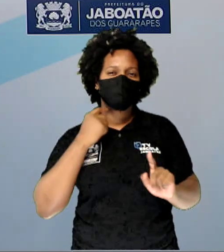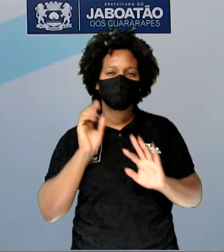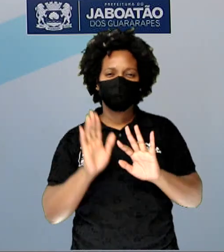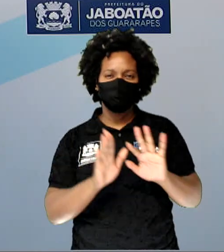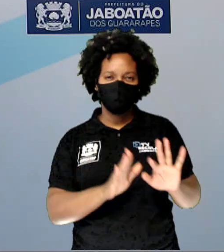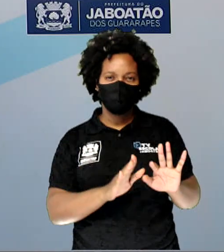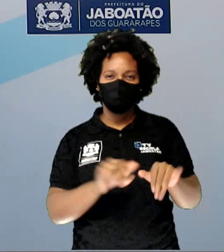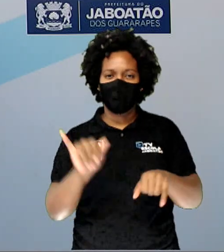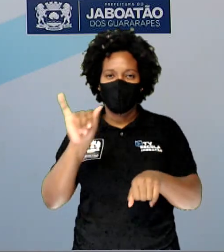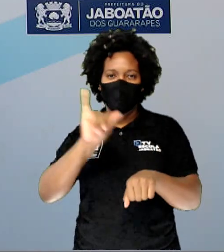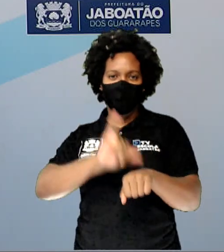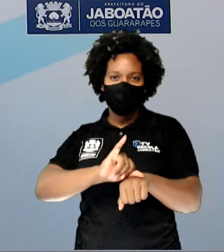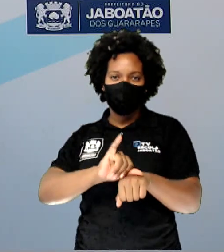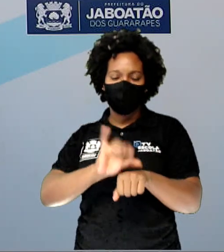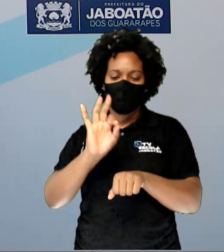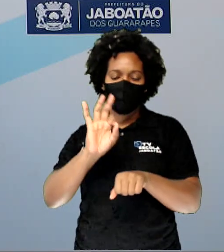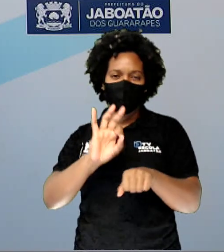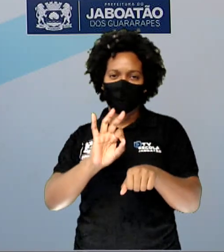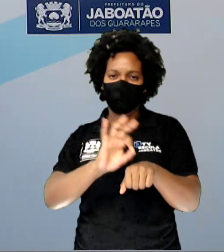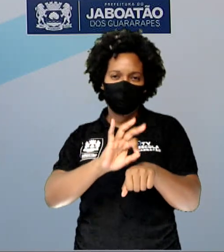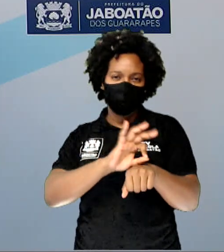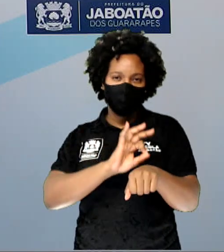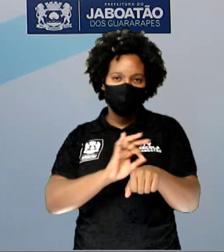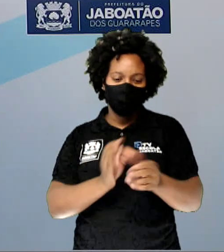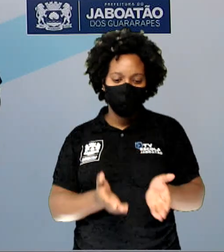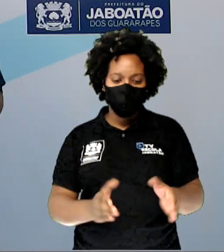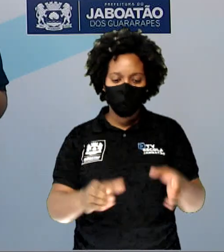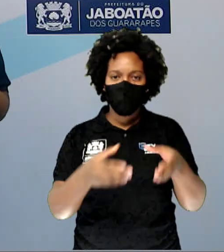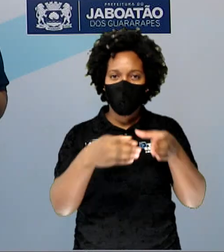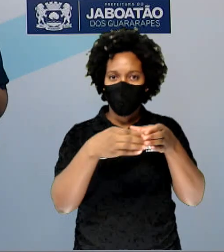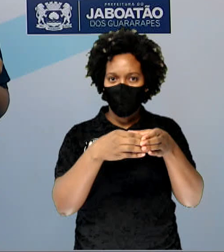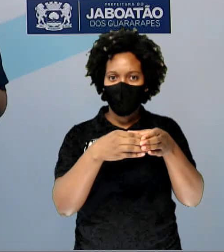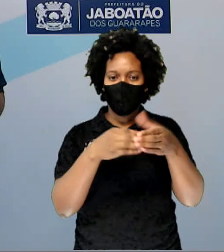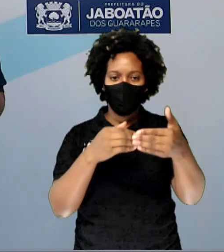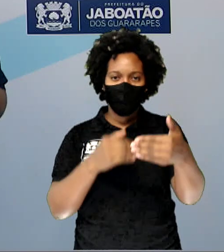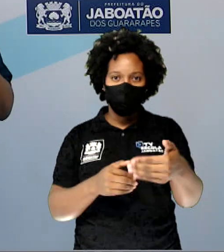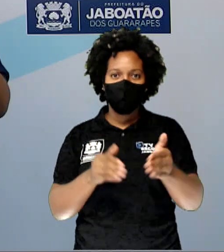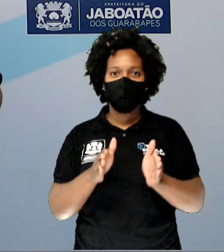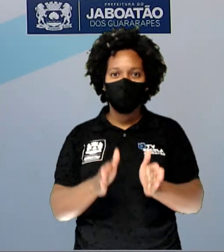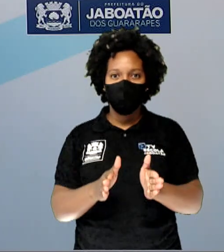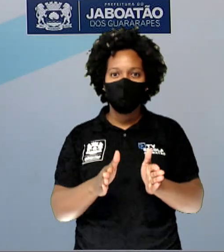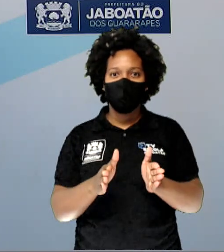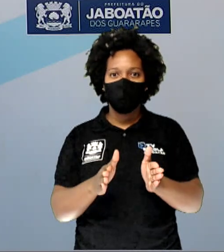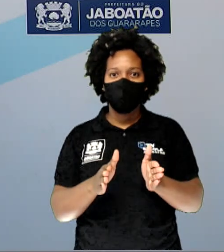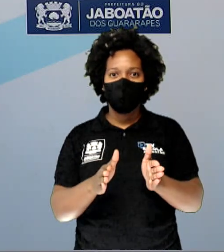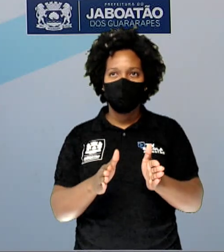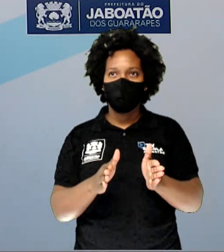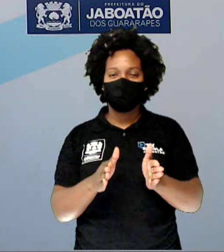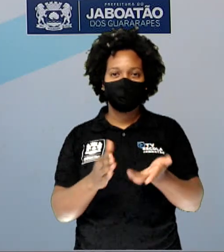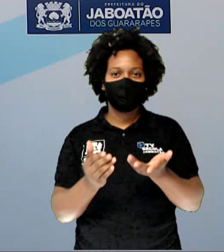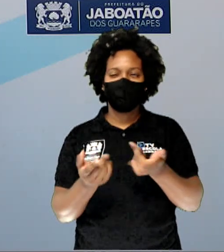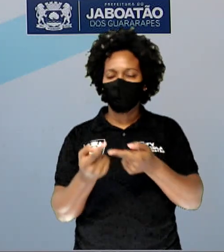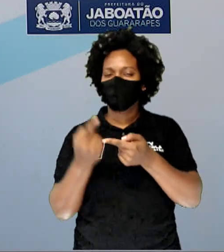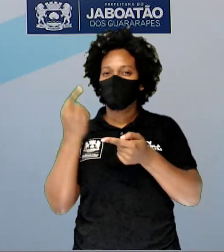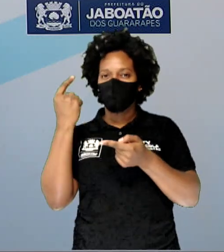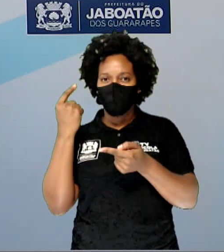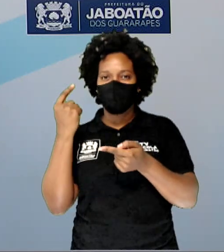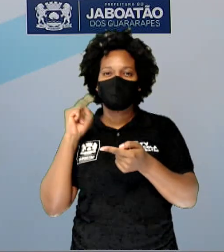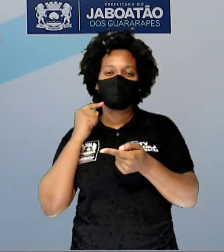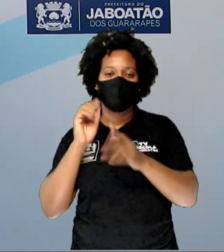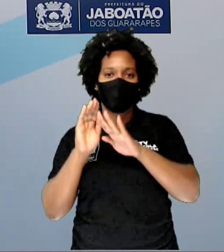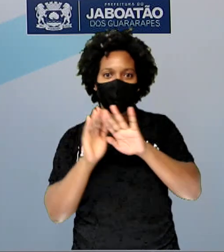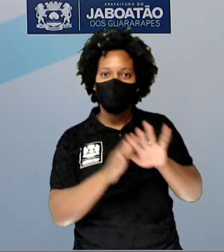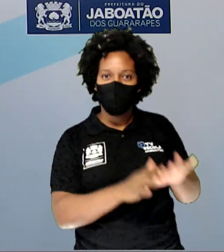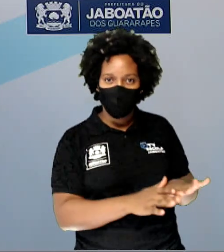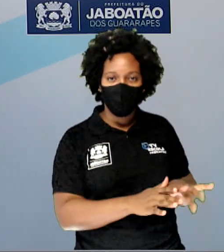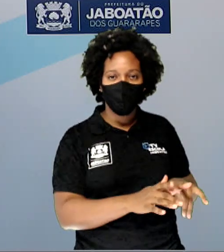lata, tampinha, garrafas, caixas, que iriam para o lixo e ganham uma